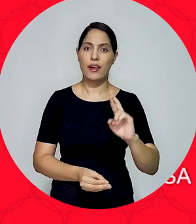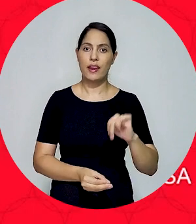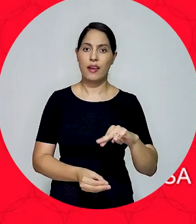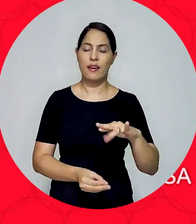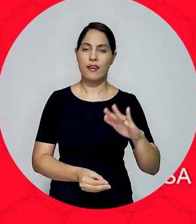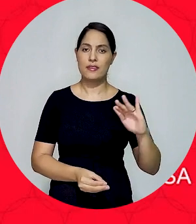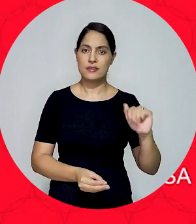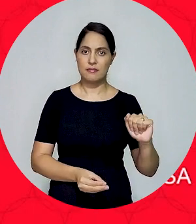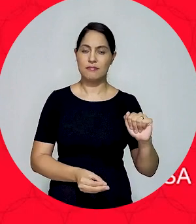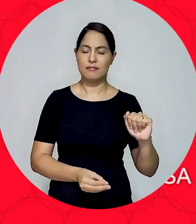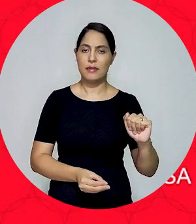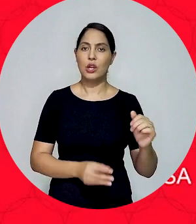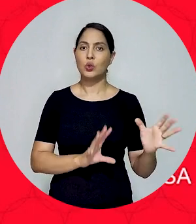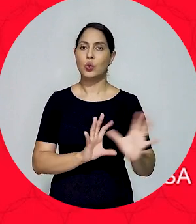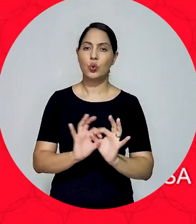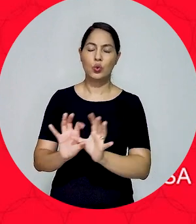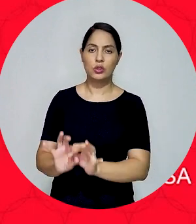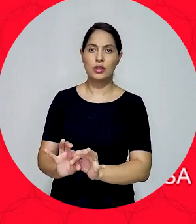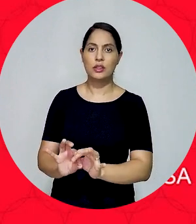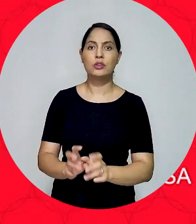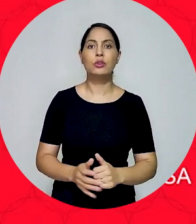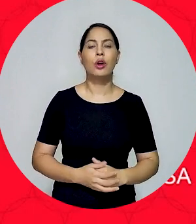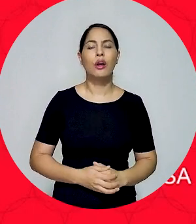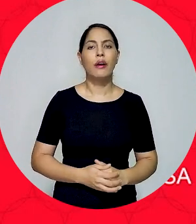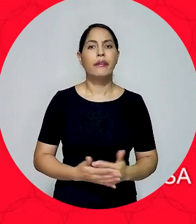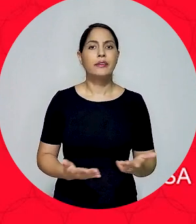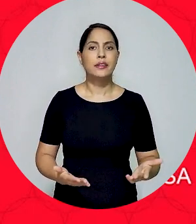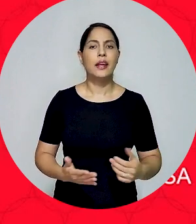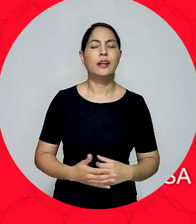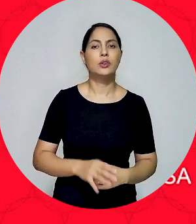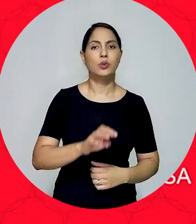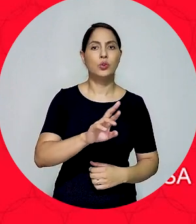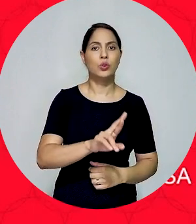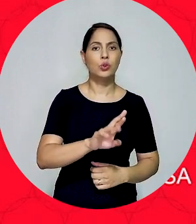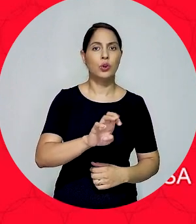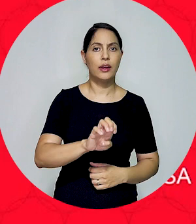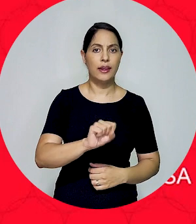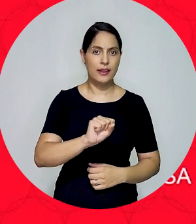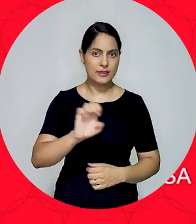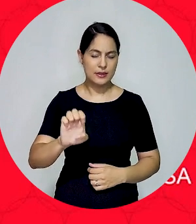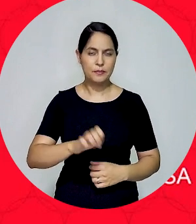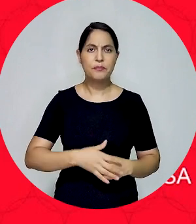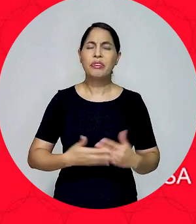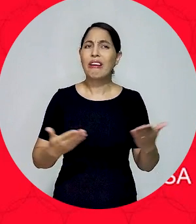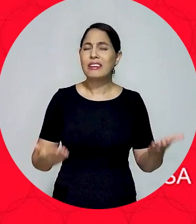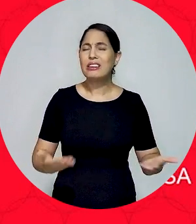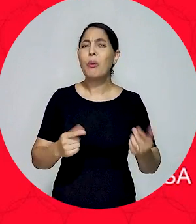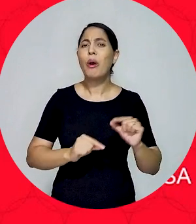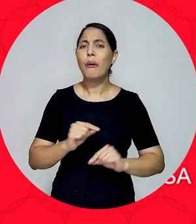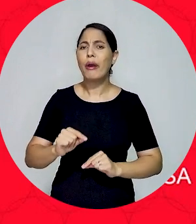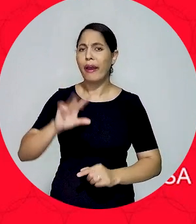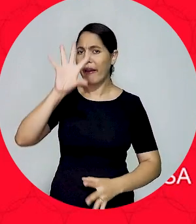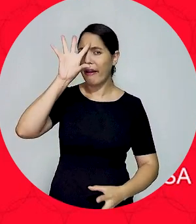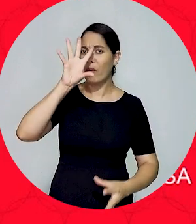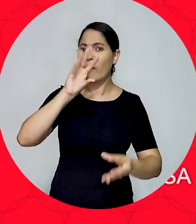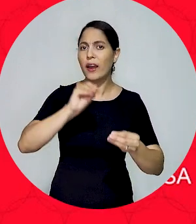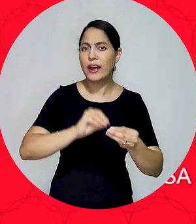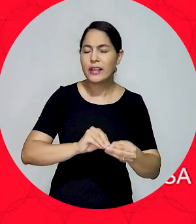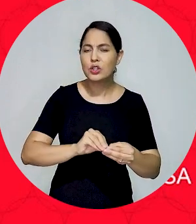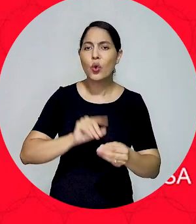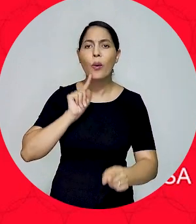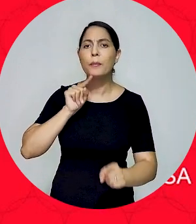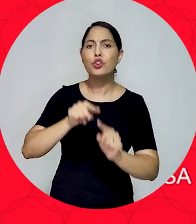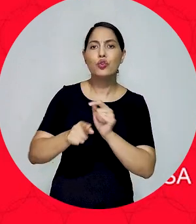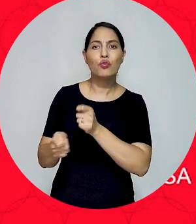na admissão dos recursos especiais. Ou seja, proponho a coerência como uma